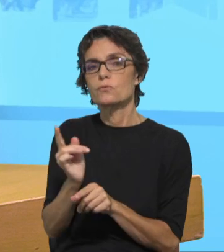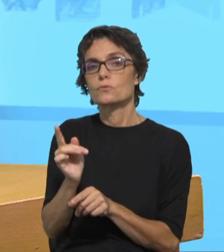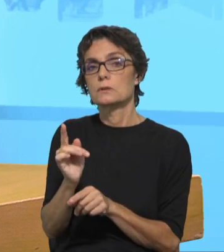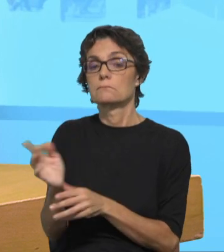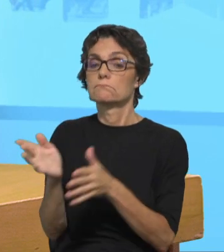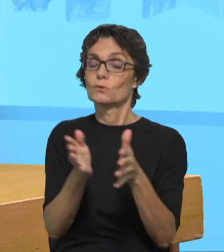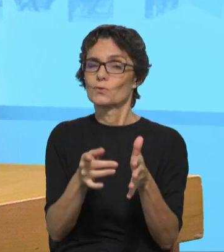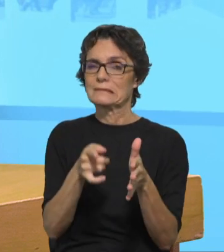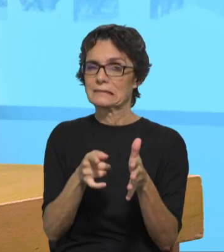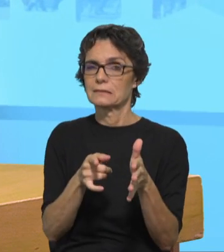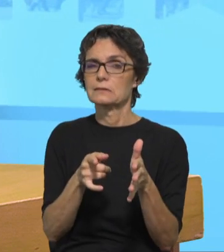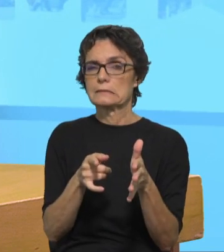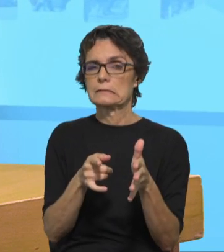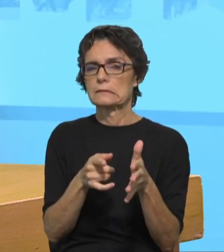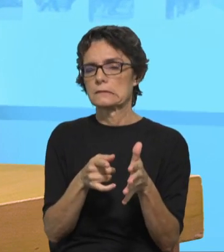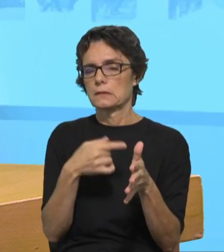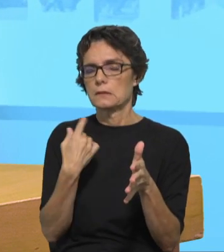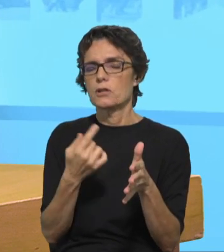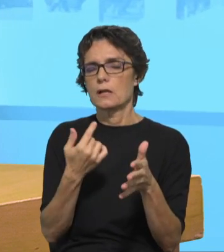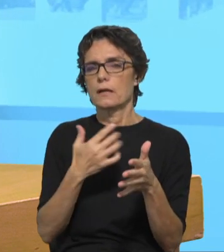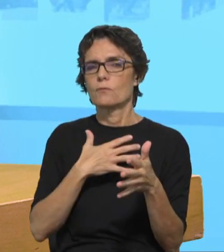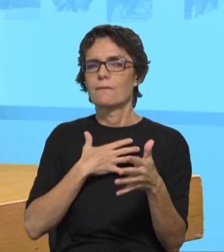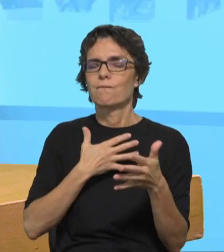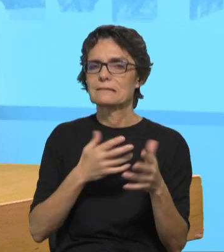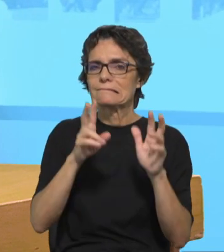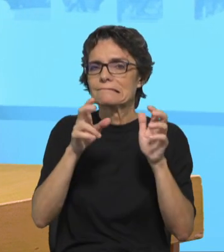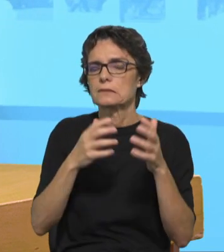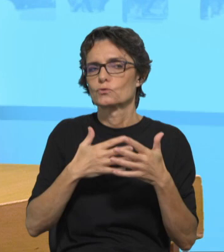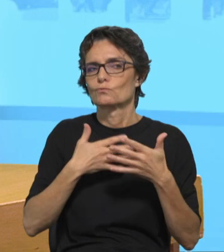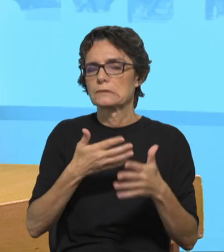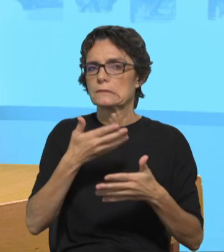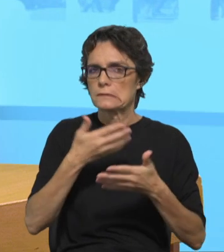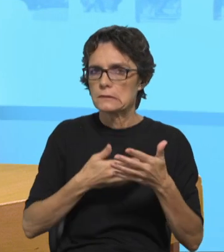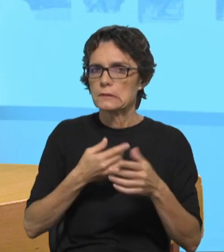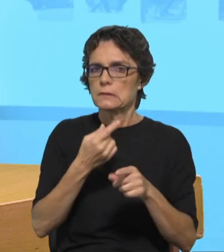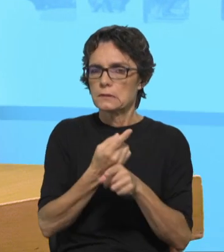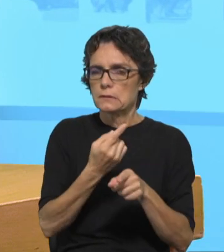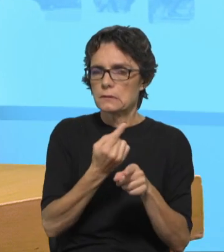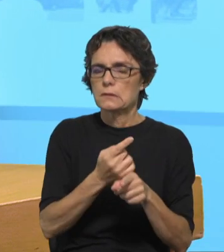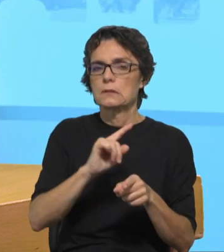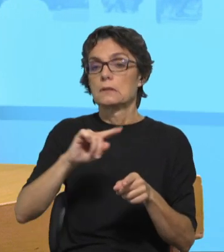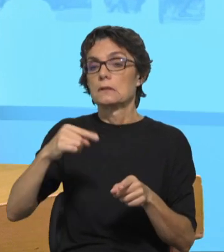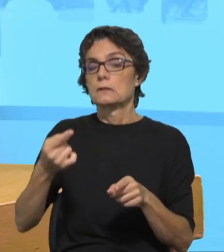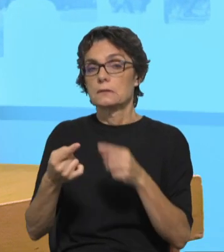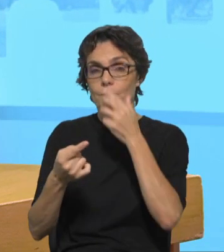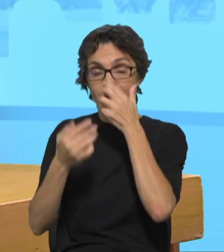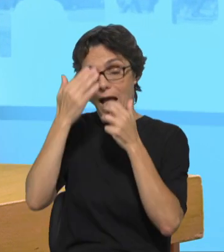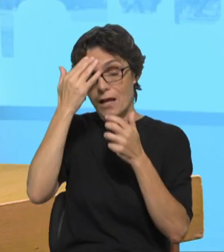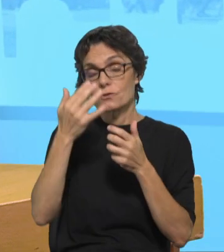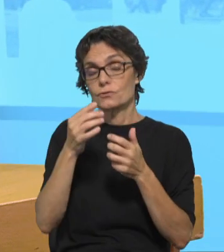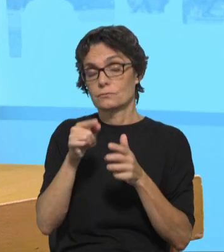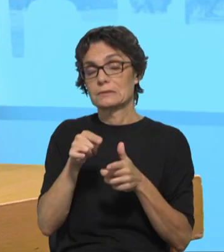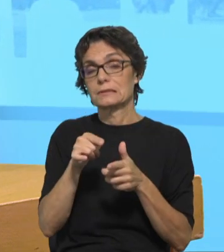um lado, já havia um cansaço de refletir sobre as mesmas coisas. Acho que a dificuldade do período de consulta, através do